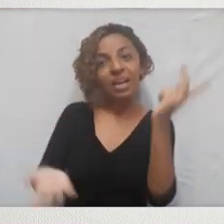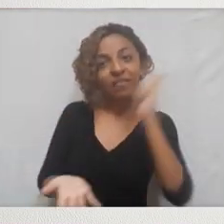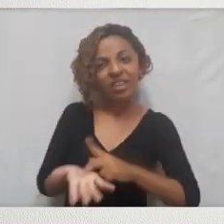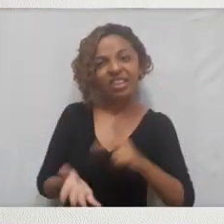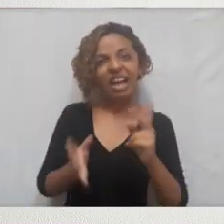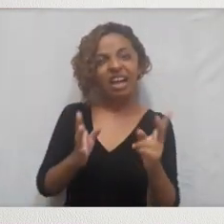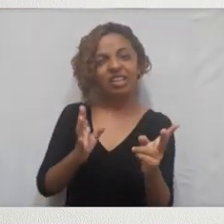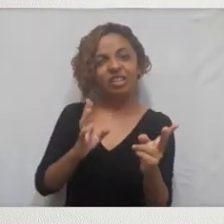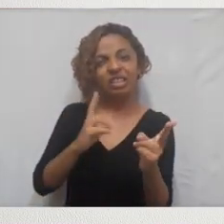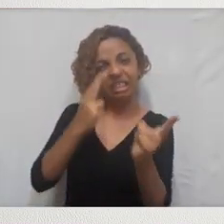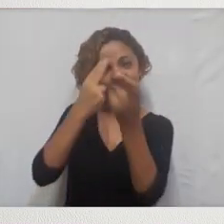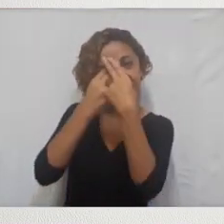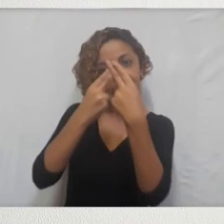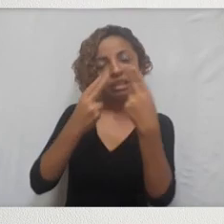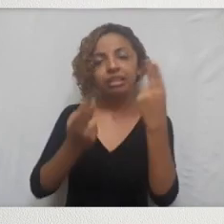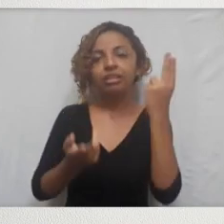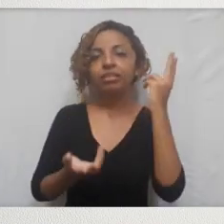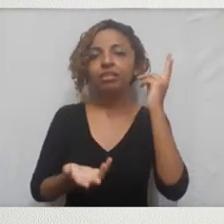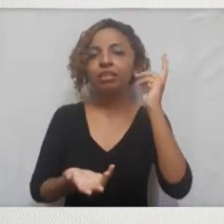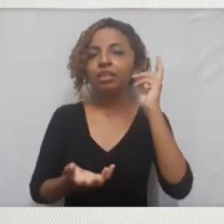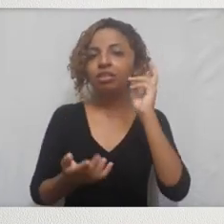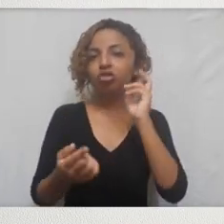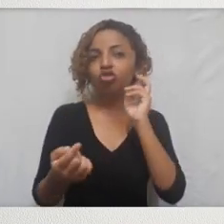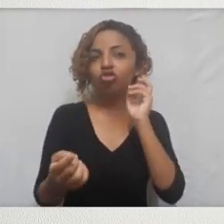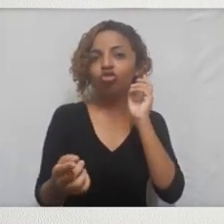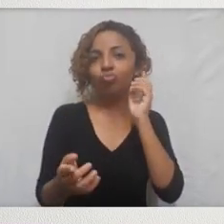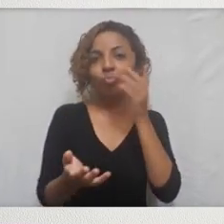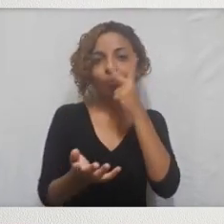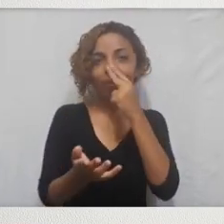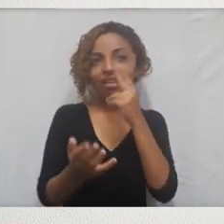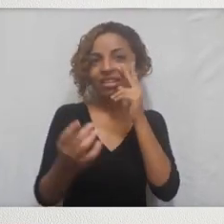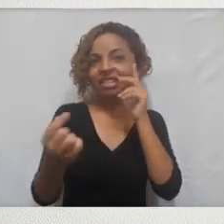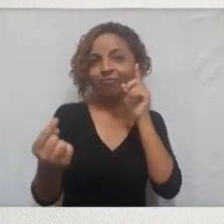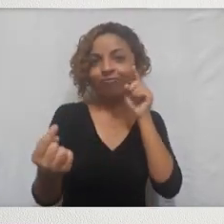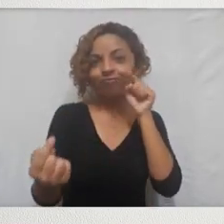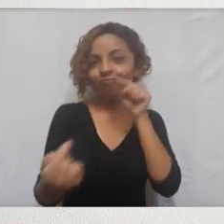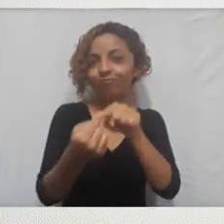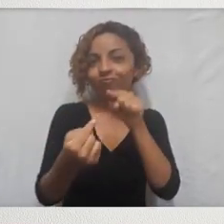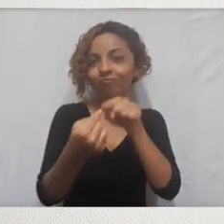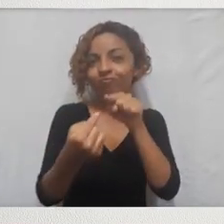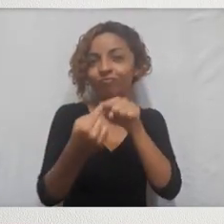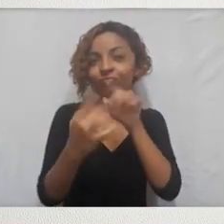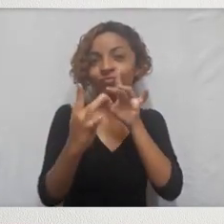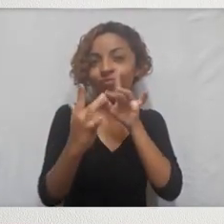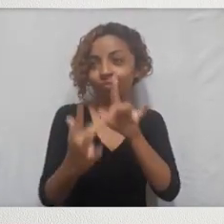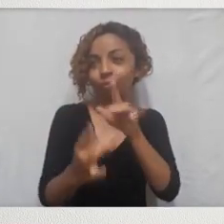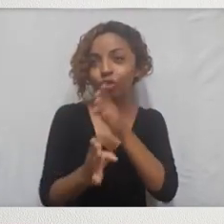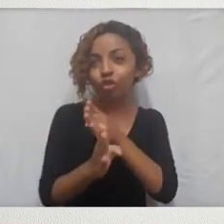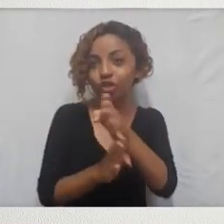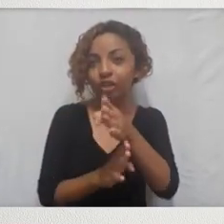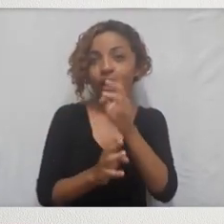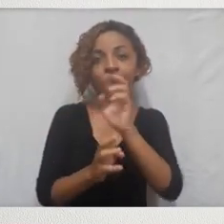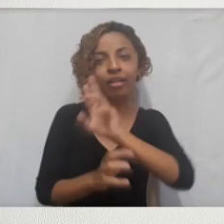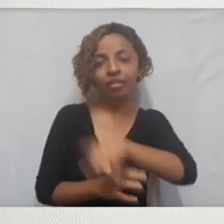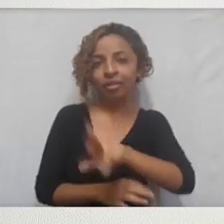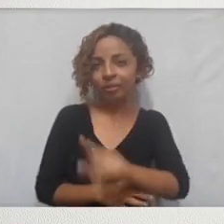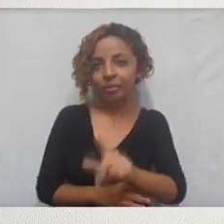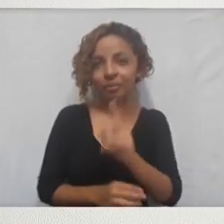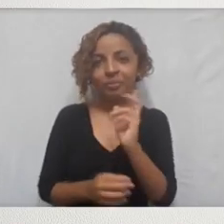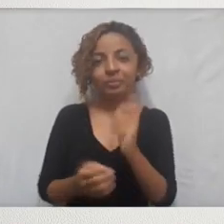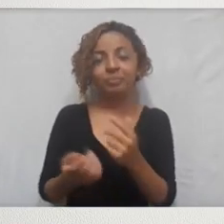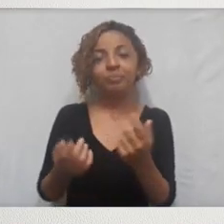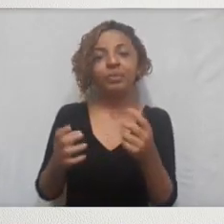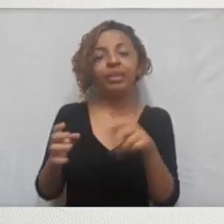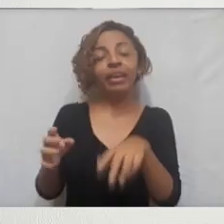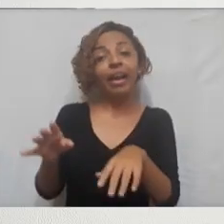marcas diretamente dentro da sociedade, dentro do solo norte-americano. E aí ele